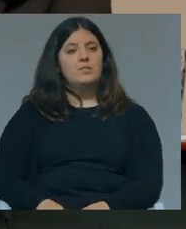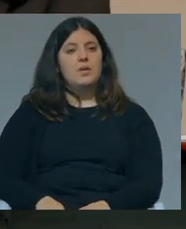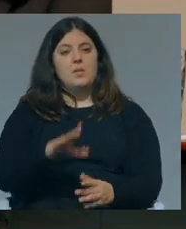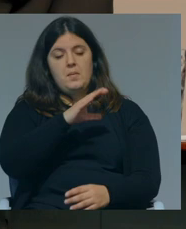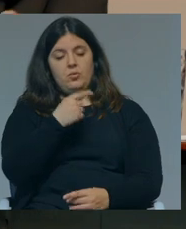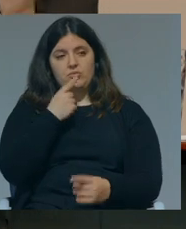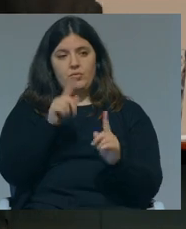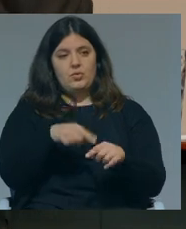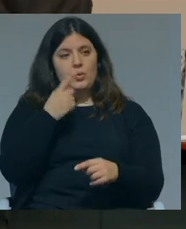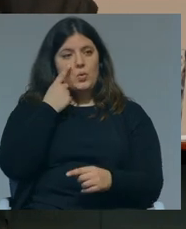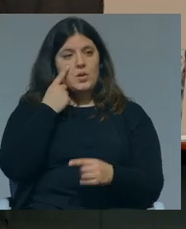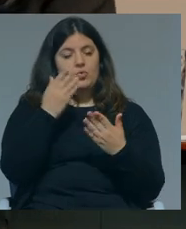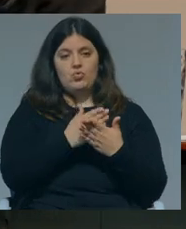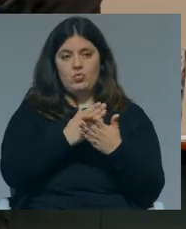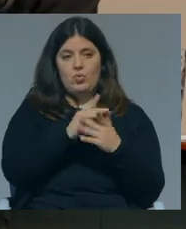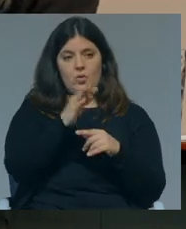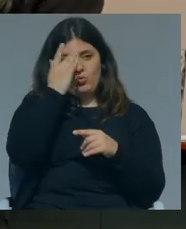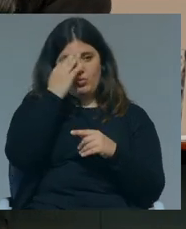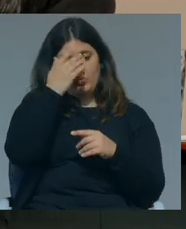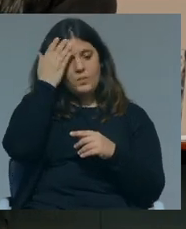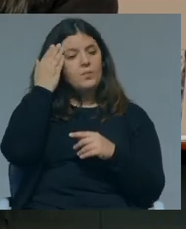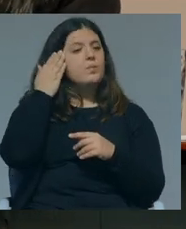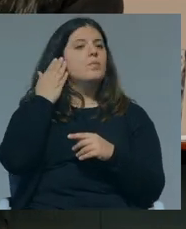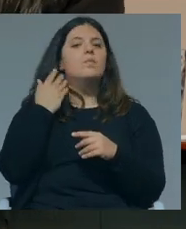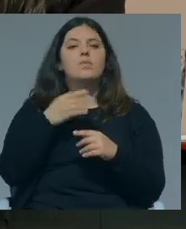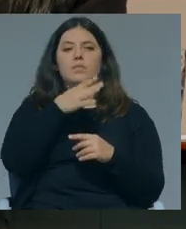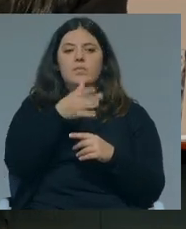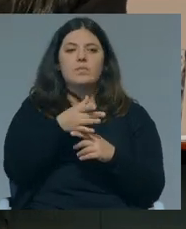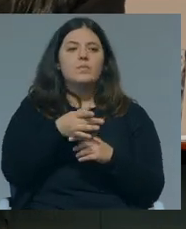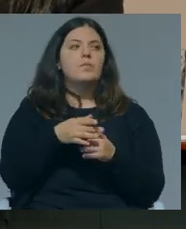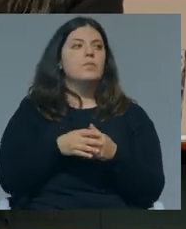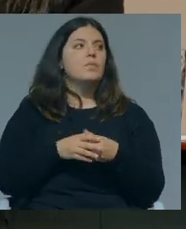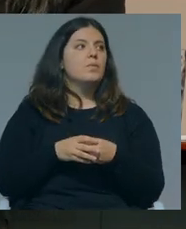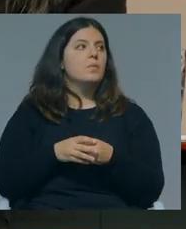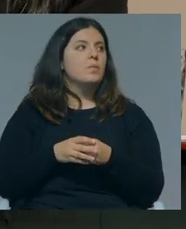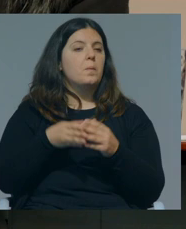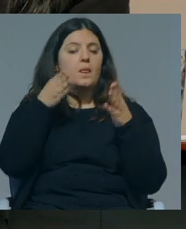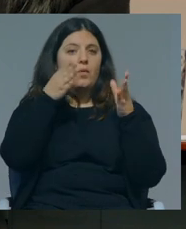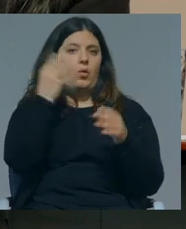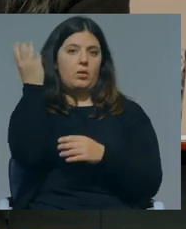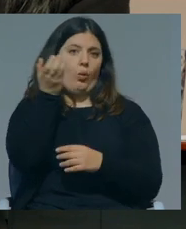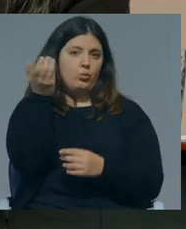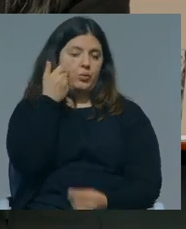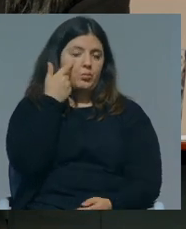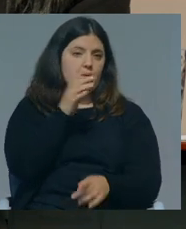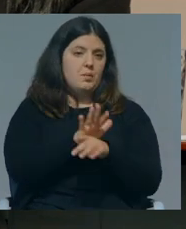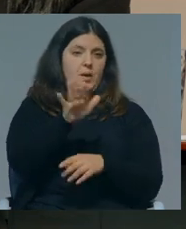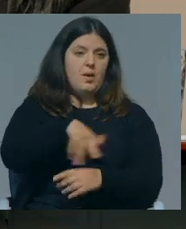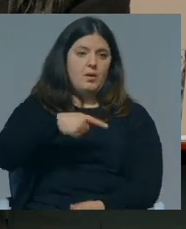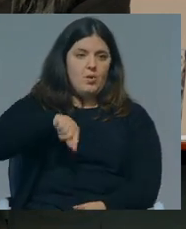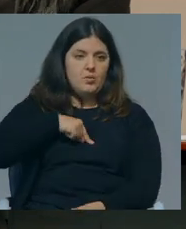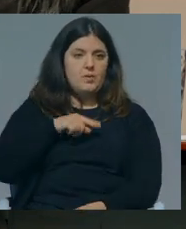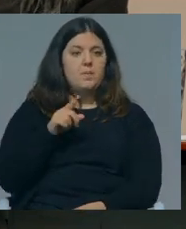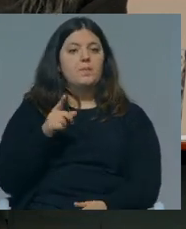Outra vez, não conheço o estudo, mas pegando nesses números que mencionaste e focando na cultura que pronto, é a nossa área, não é?